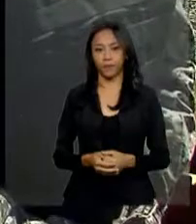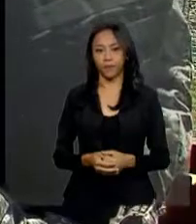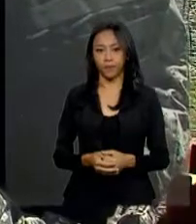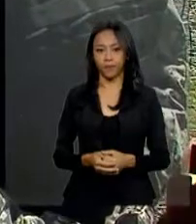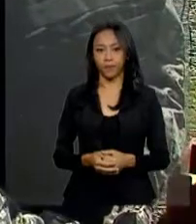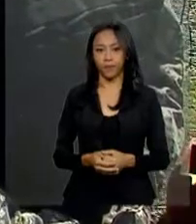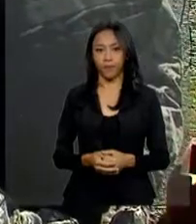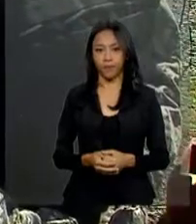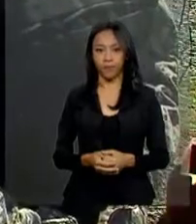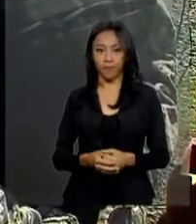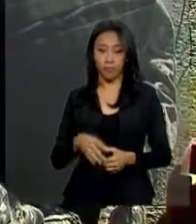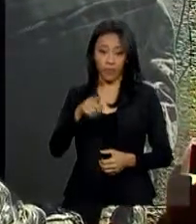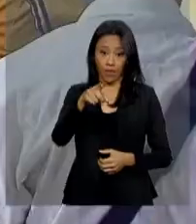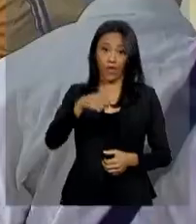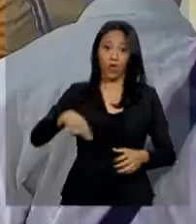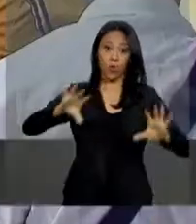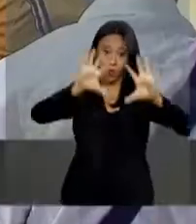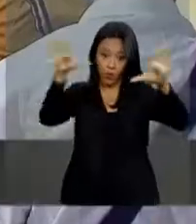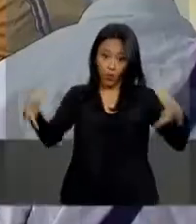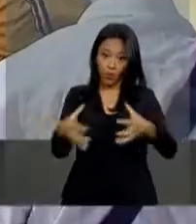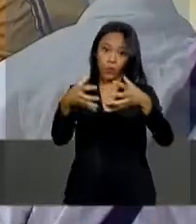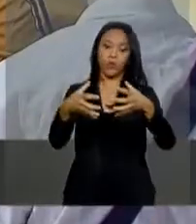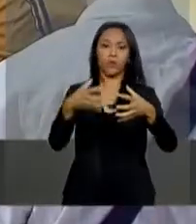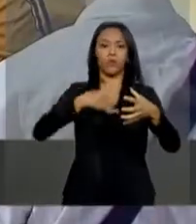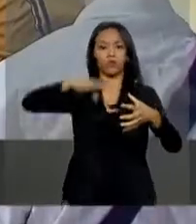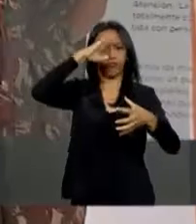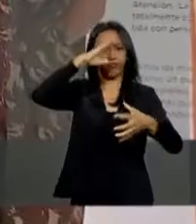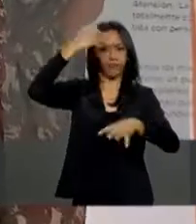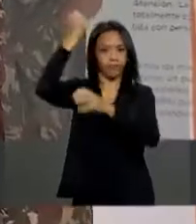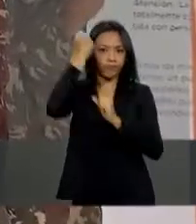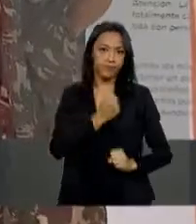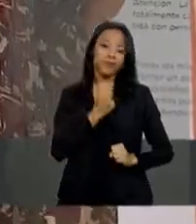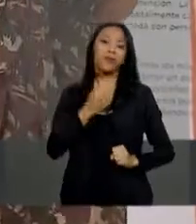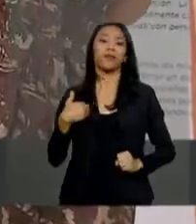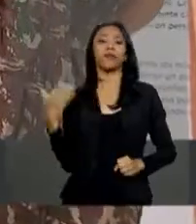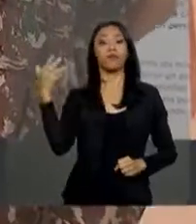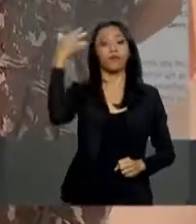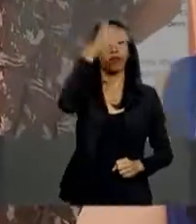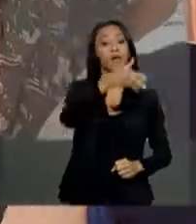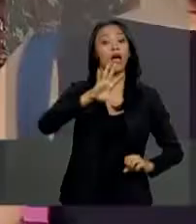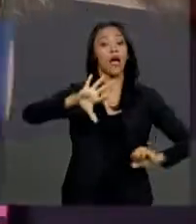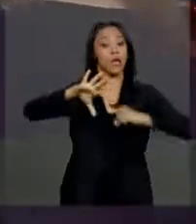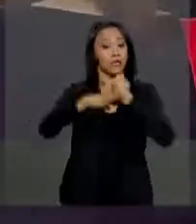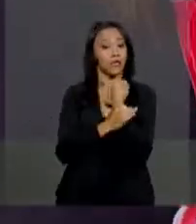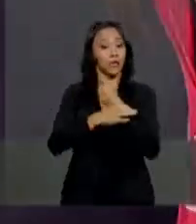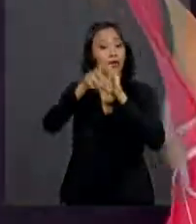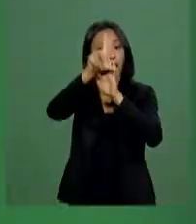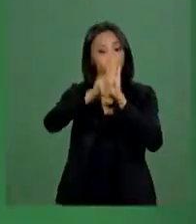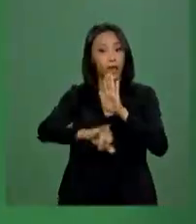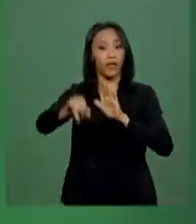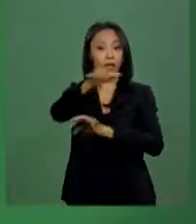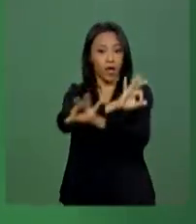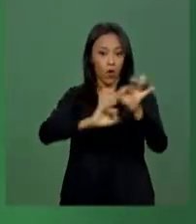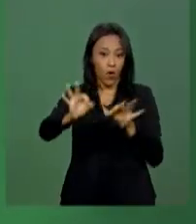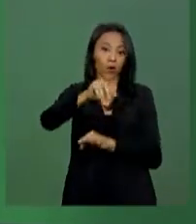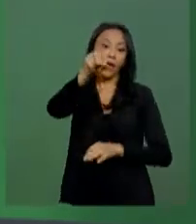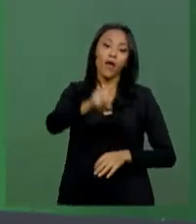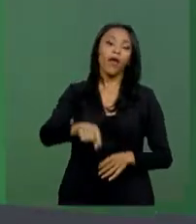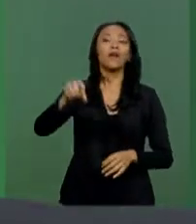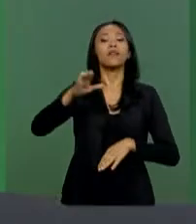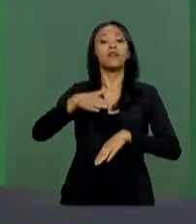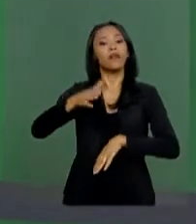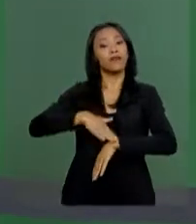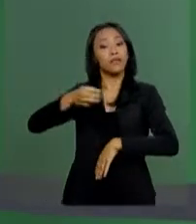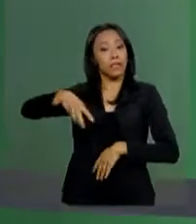As Forças Armadas vão garantir a lei e a ordem no estado de Roraima. A medida foi tomada nesta terça-feira pelo presidente